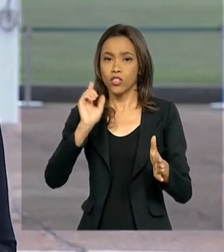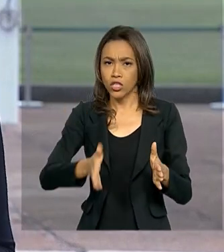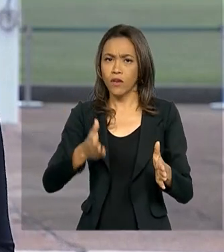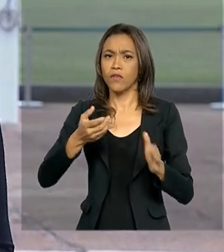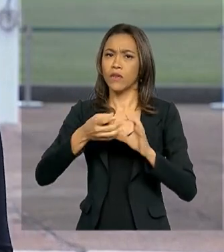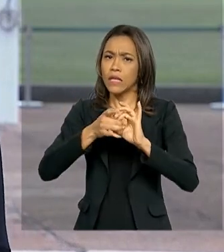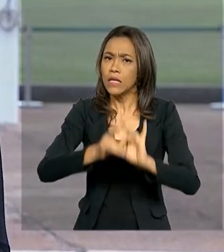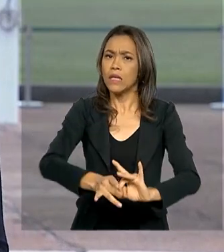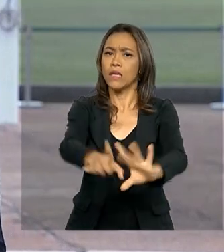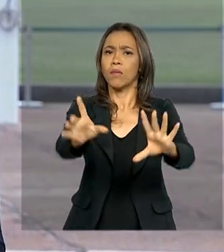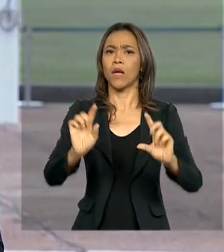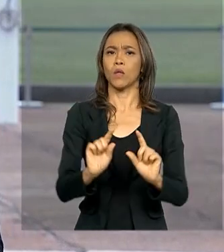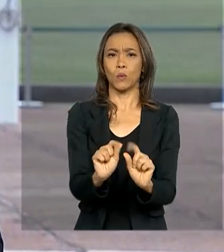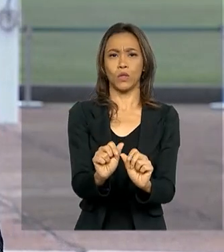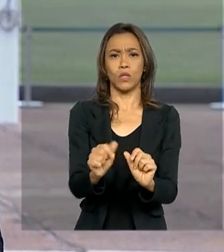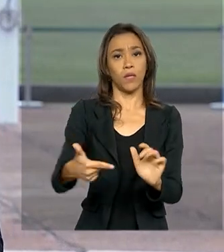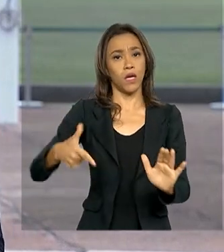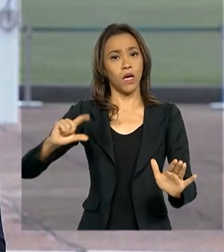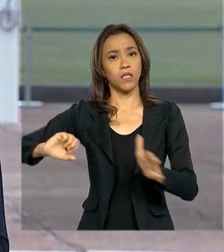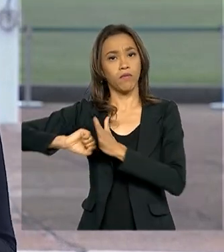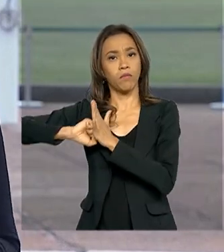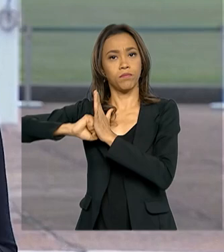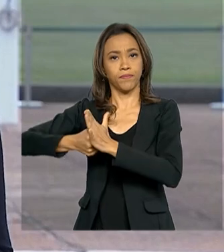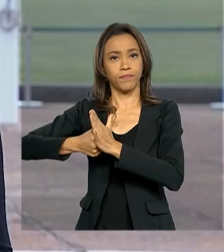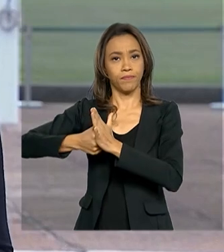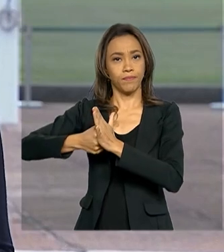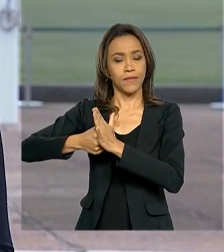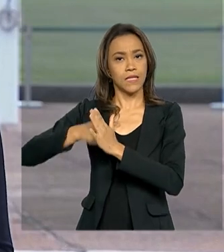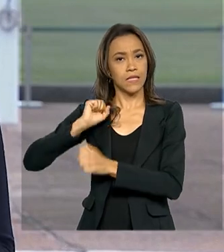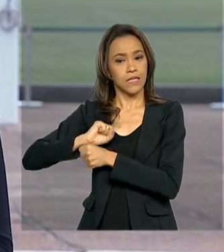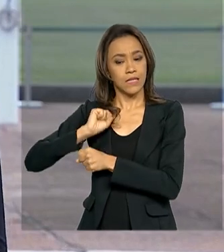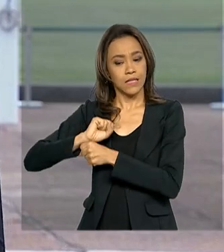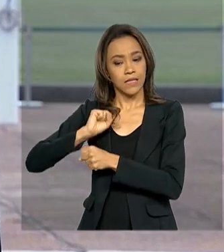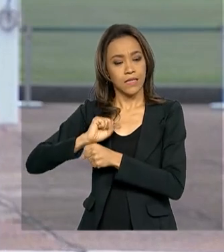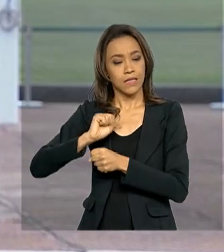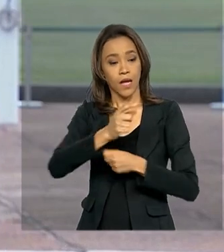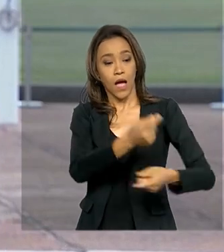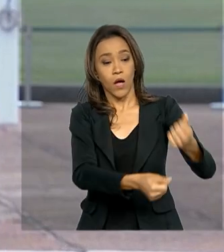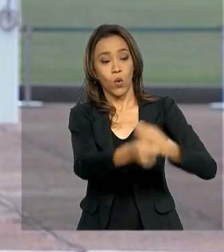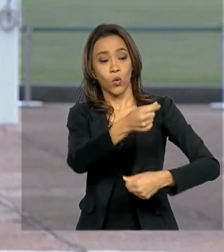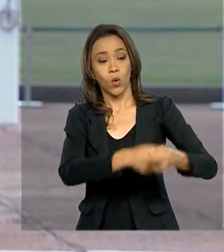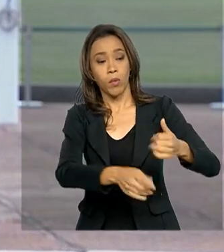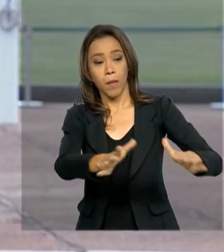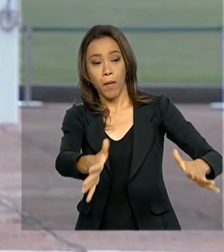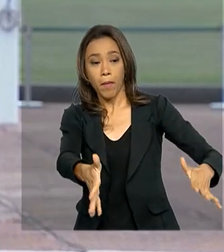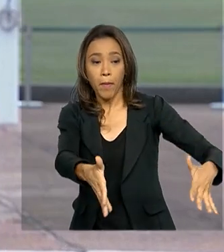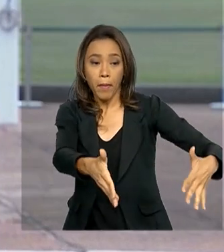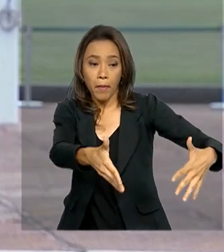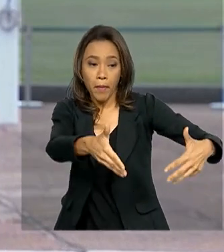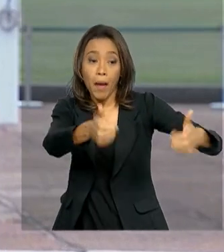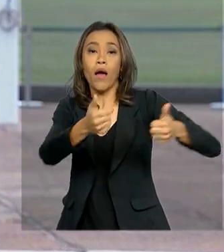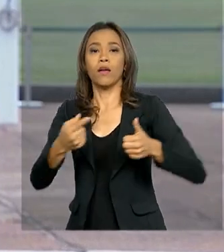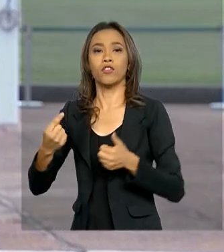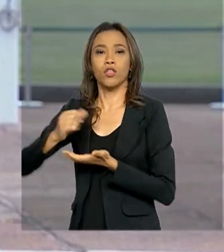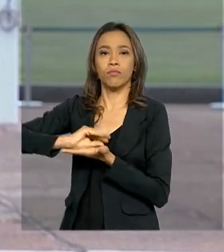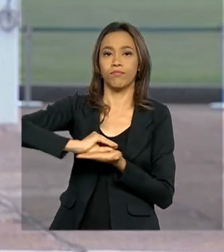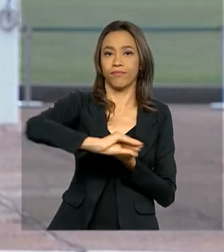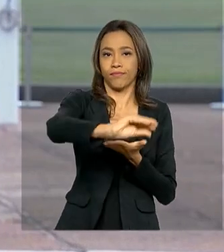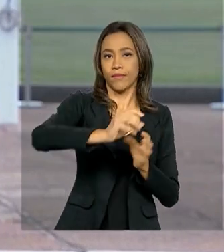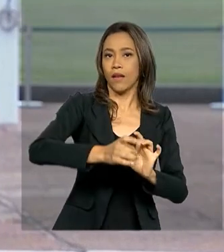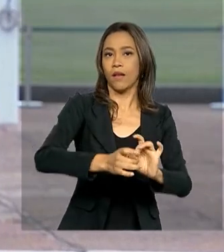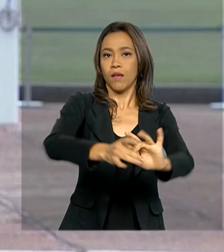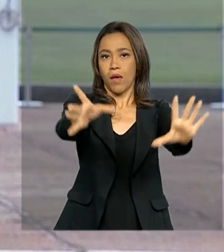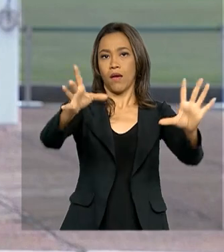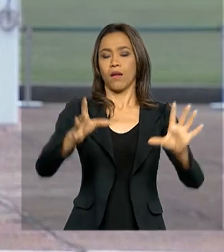contingenciados, que é quando os gastos ficam interrompidos até que a economia se ajuste. São 14 bilhões de